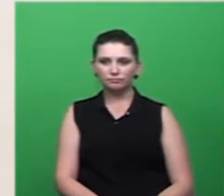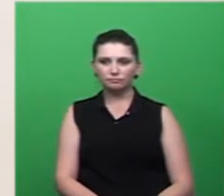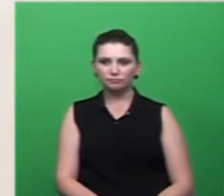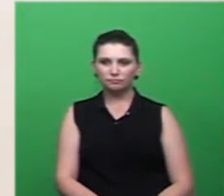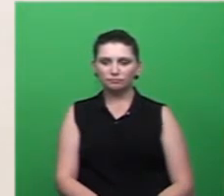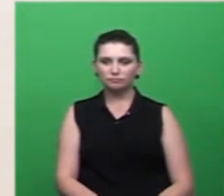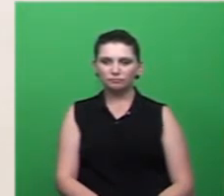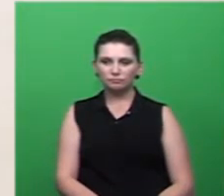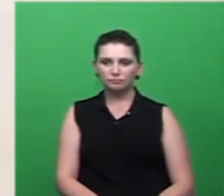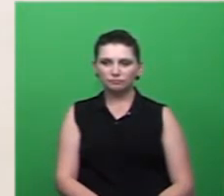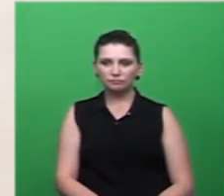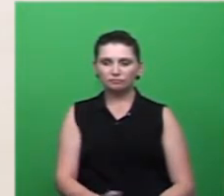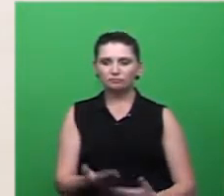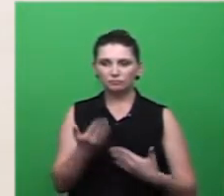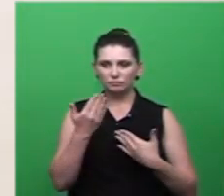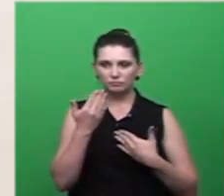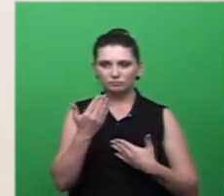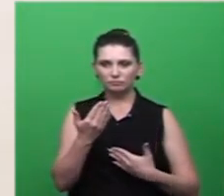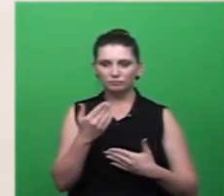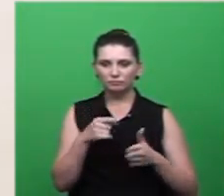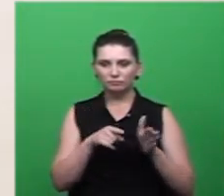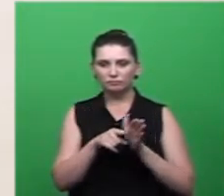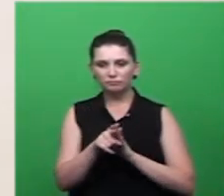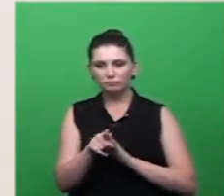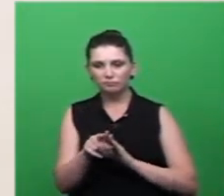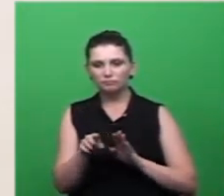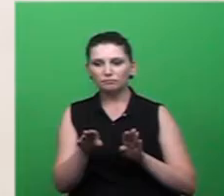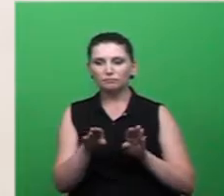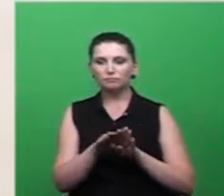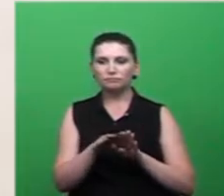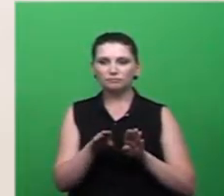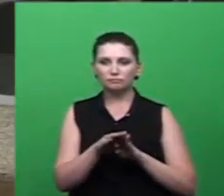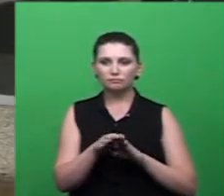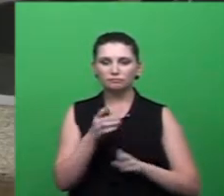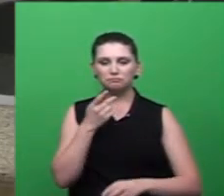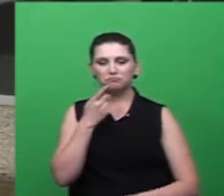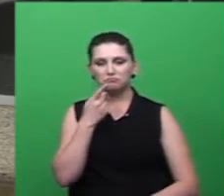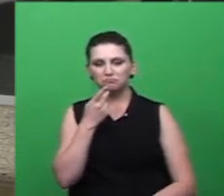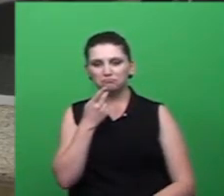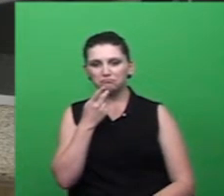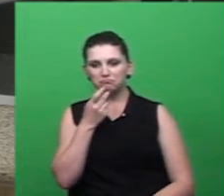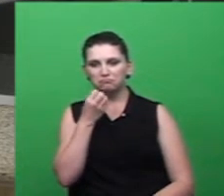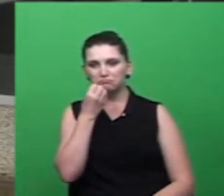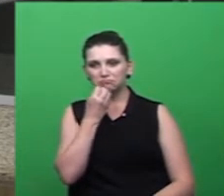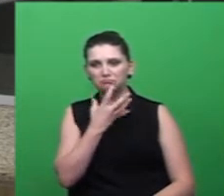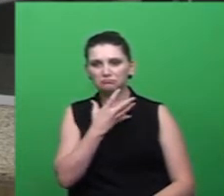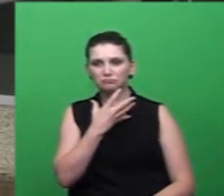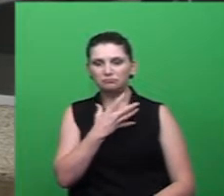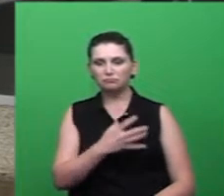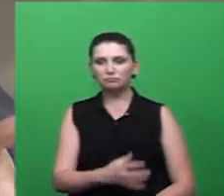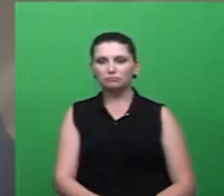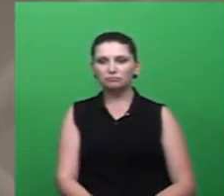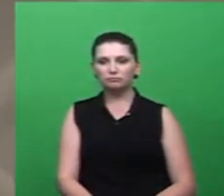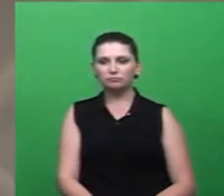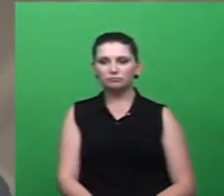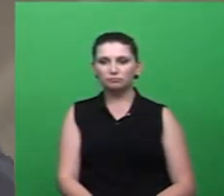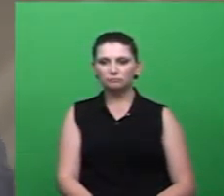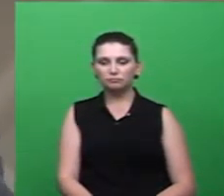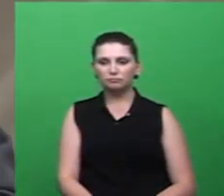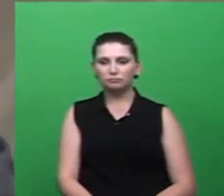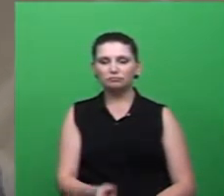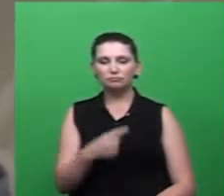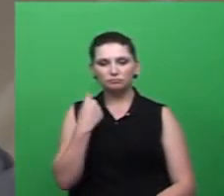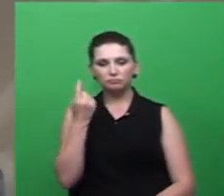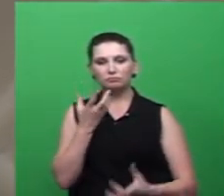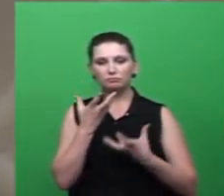Obrigado pelos questionamentos e pelos elogios também Tita mas o que e a gente aceita